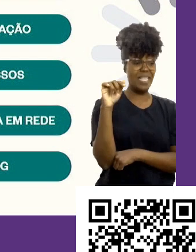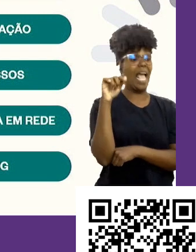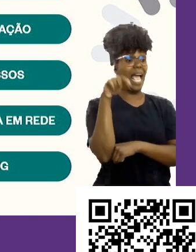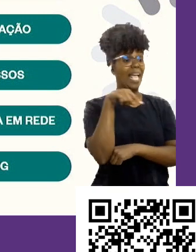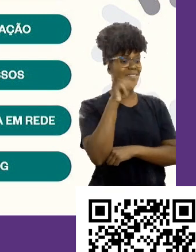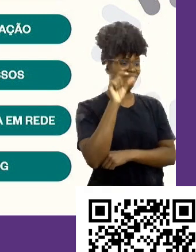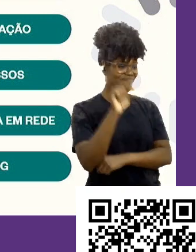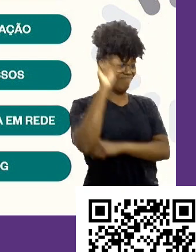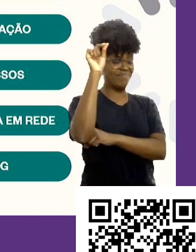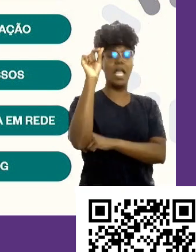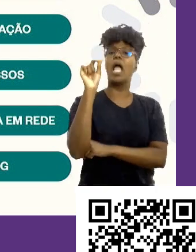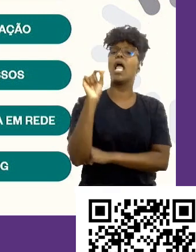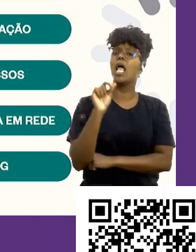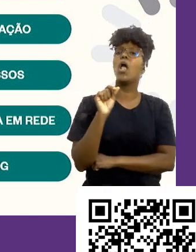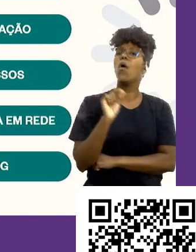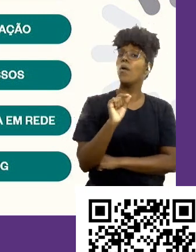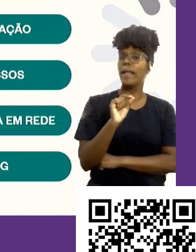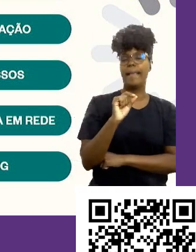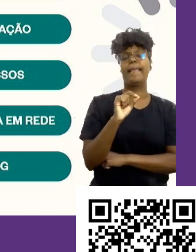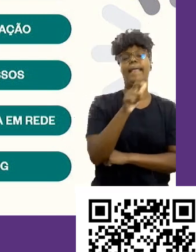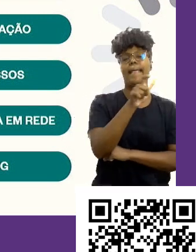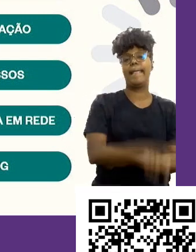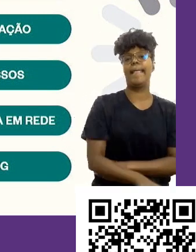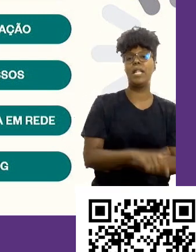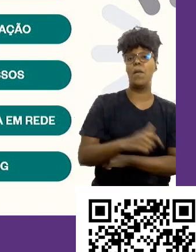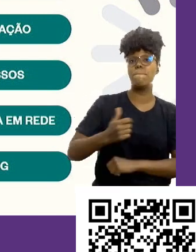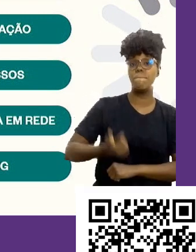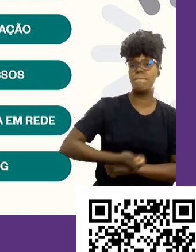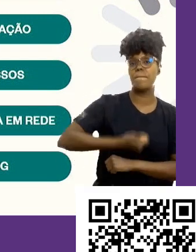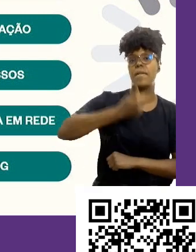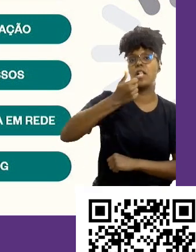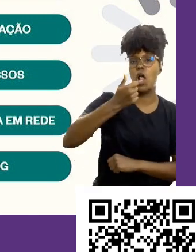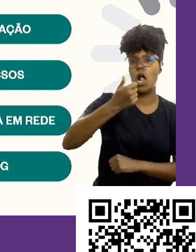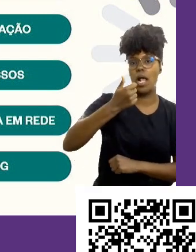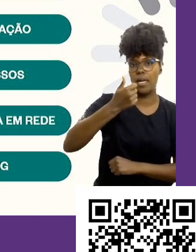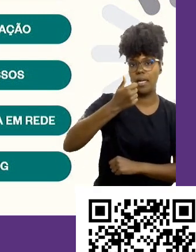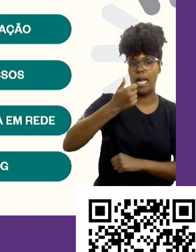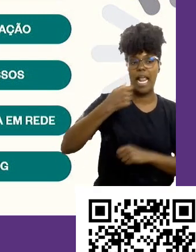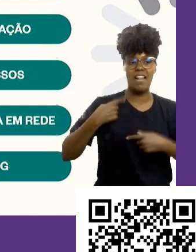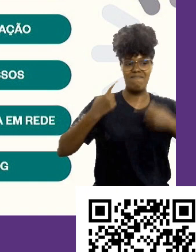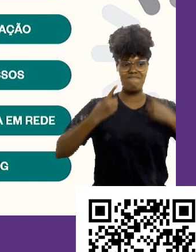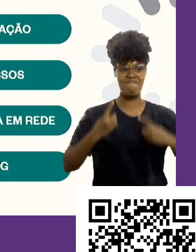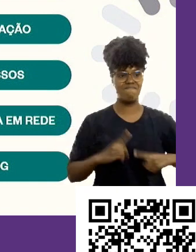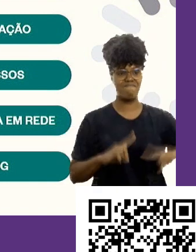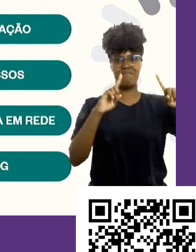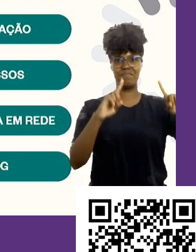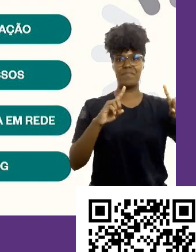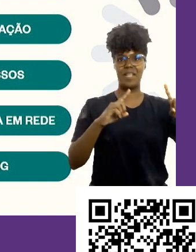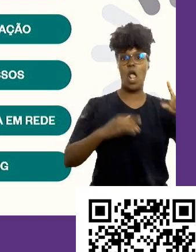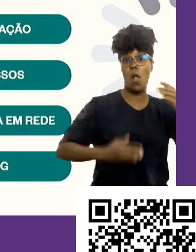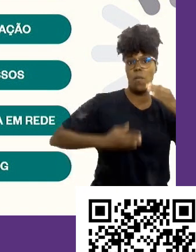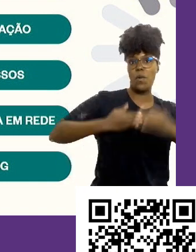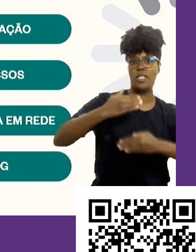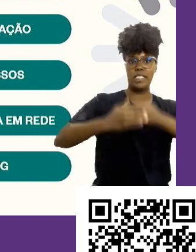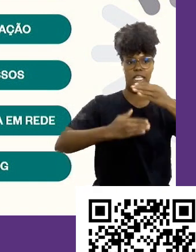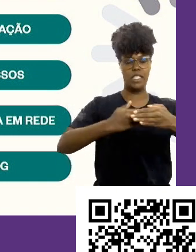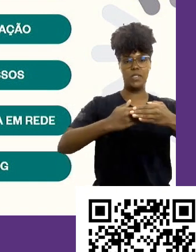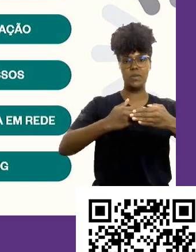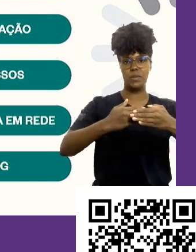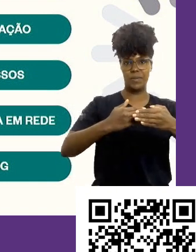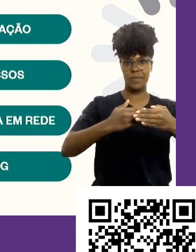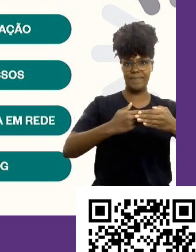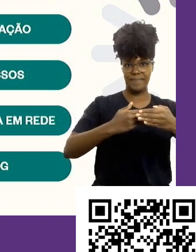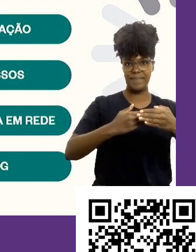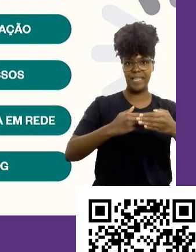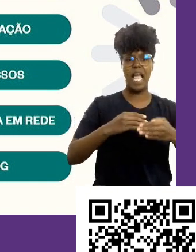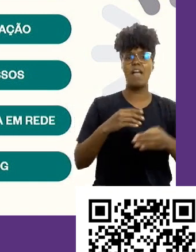melhora o processo por onde ele passa. Ele critica processo por onde ele passa. Vocês têm duas opções na vida de vocês.